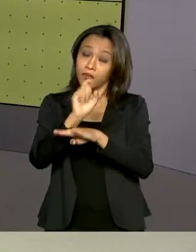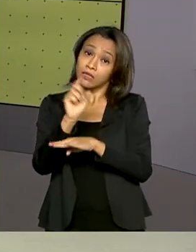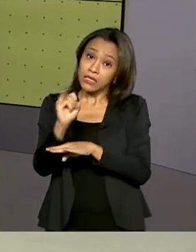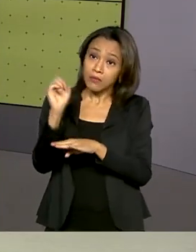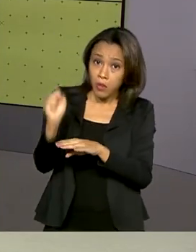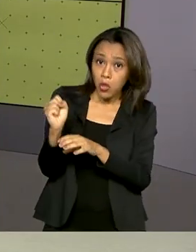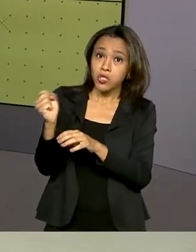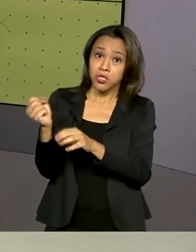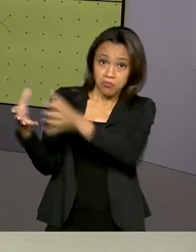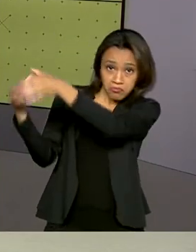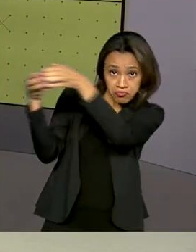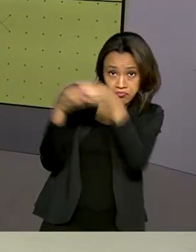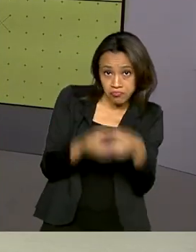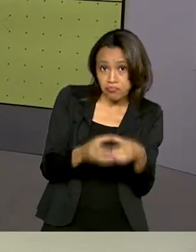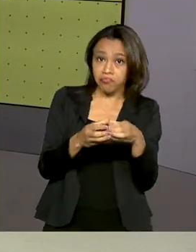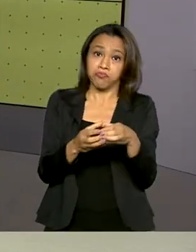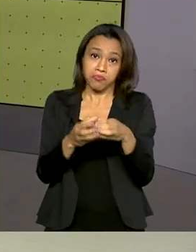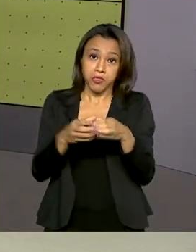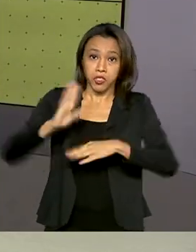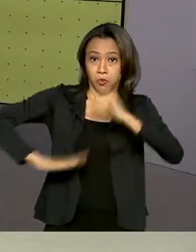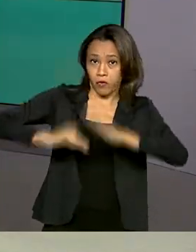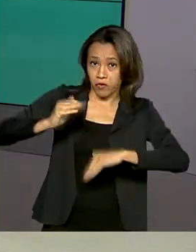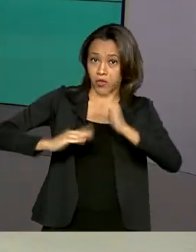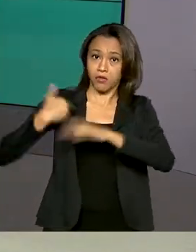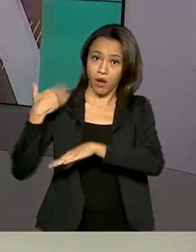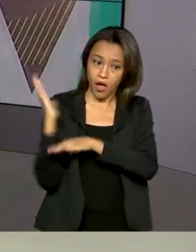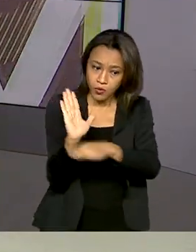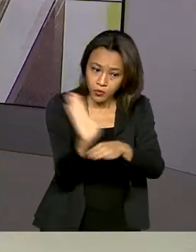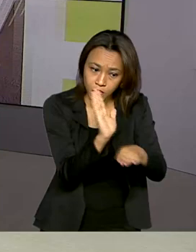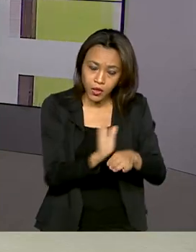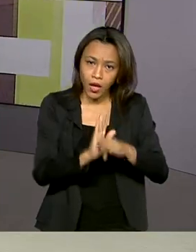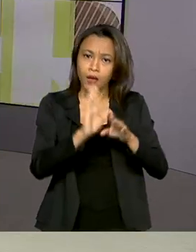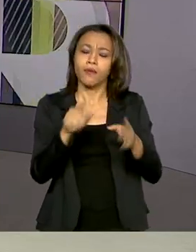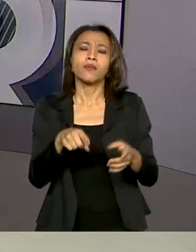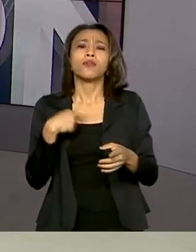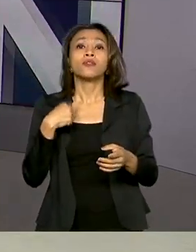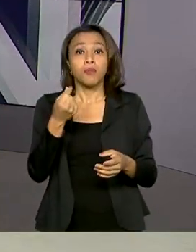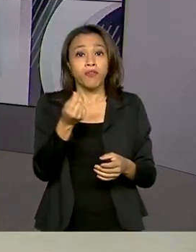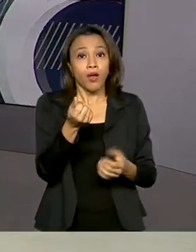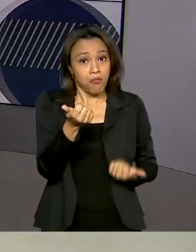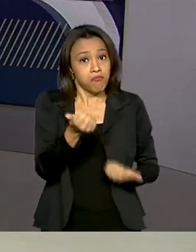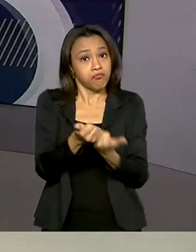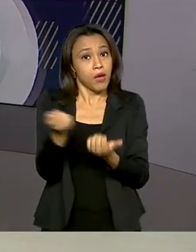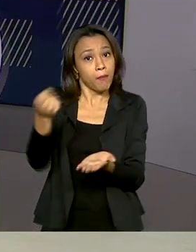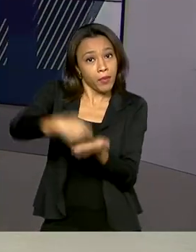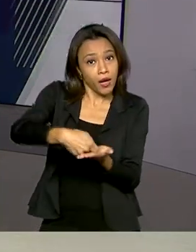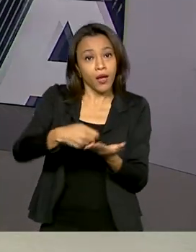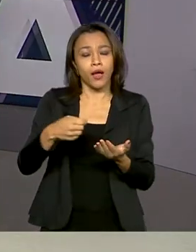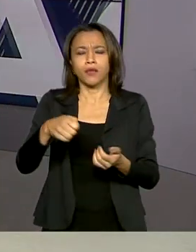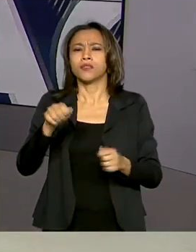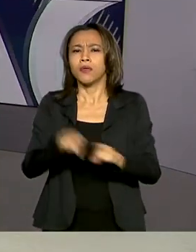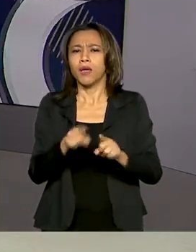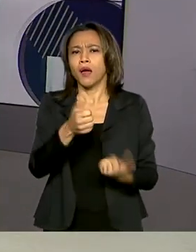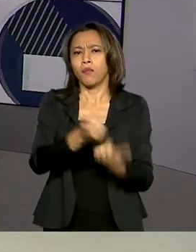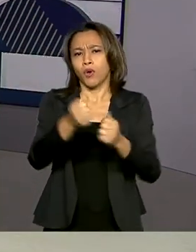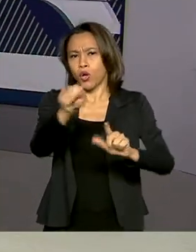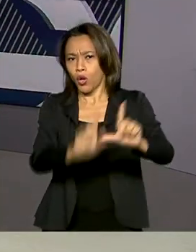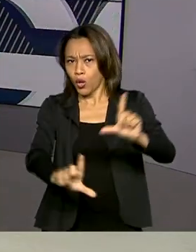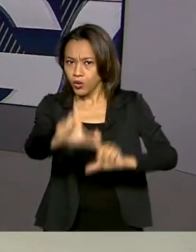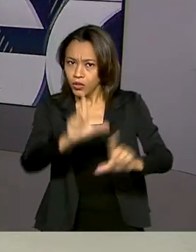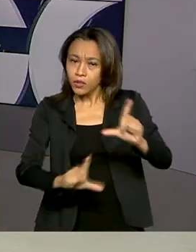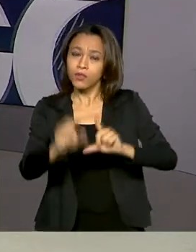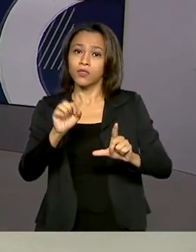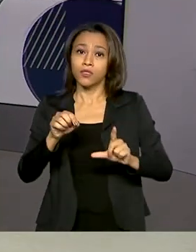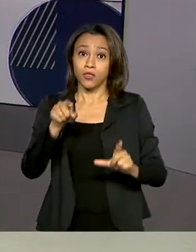disponibilidade de mobilização de efetivo. Além de custear as diárias, será possível oferecer apoio logístico às unidades que vão